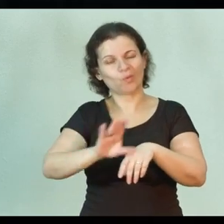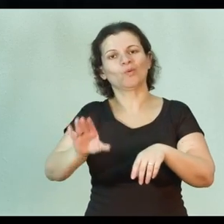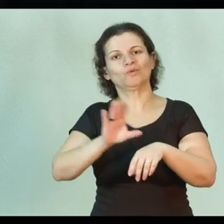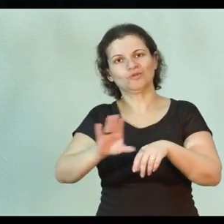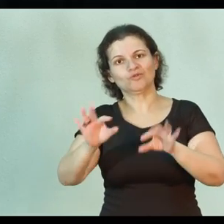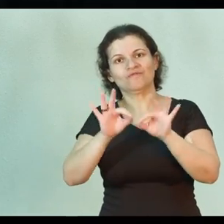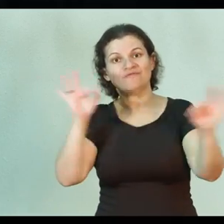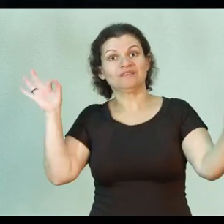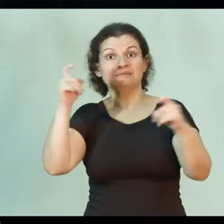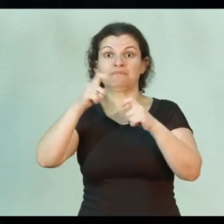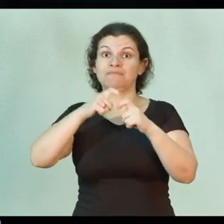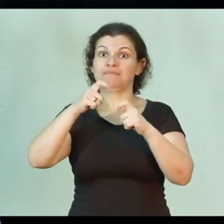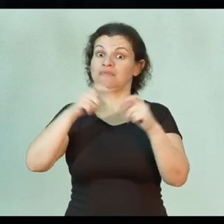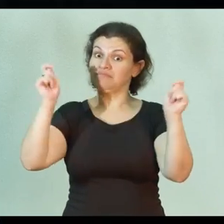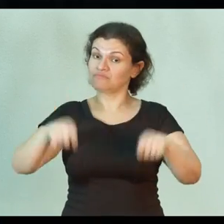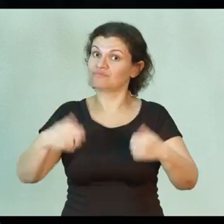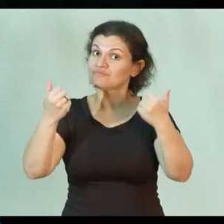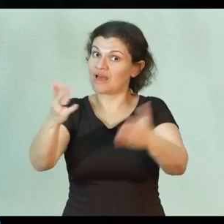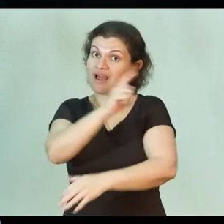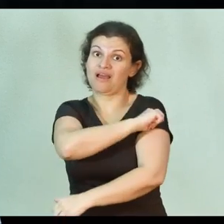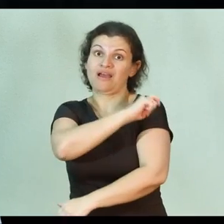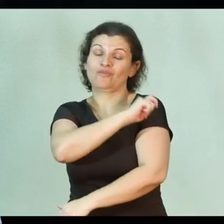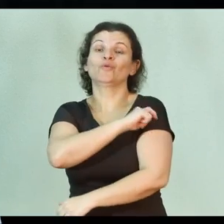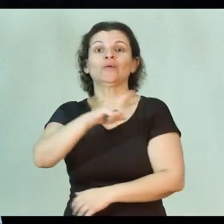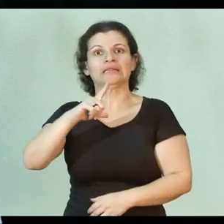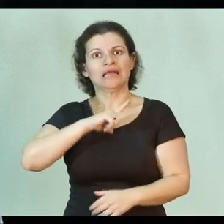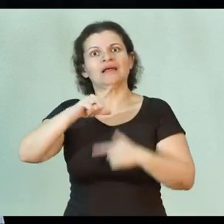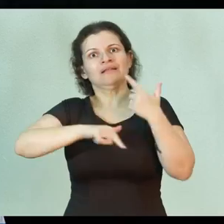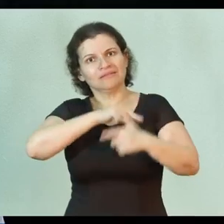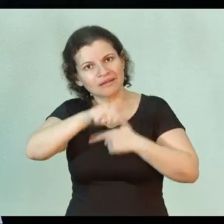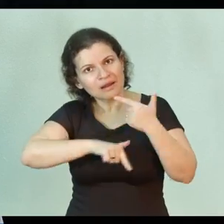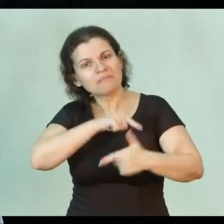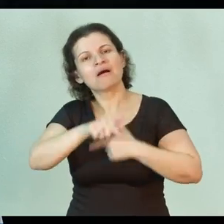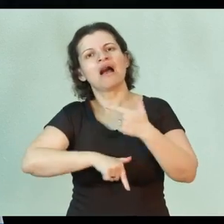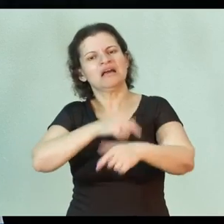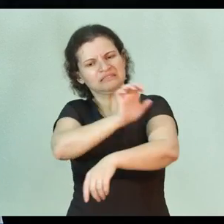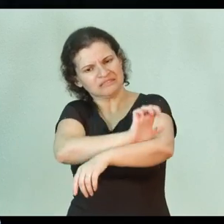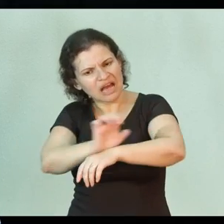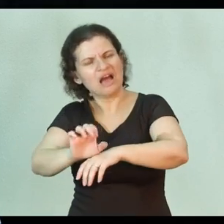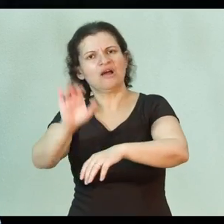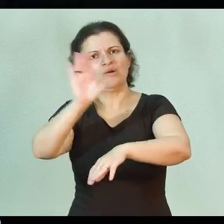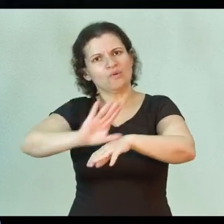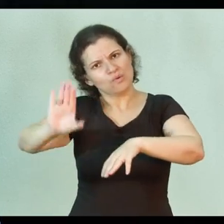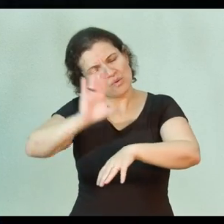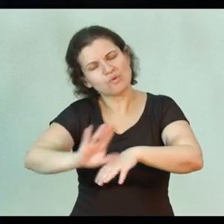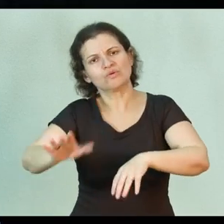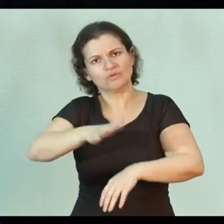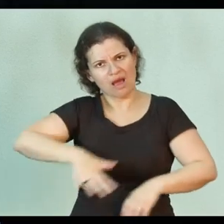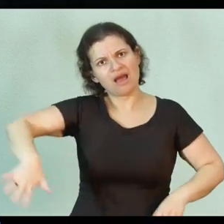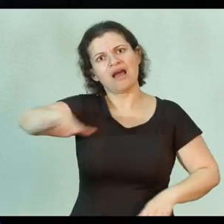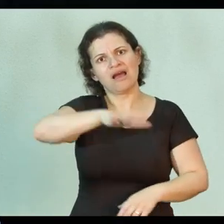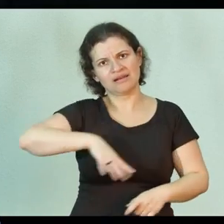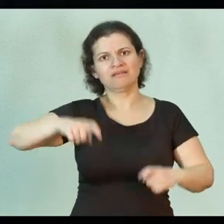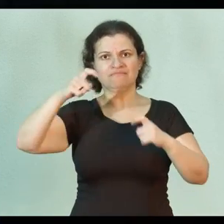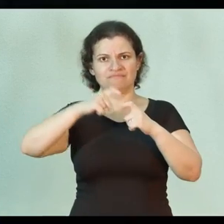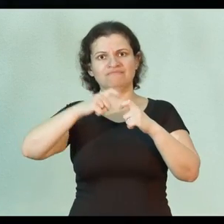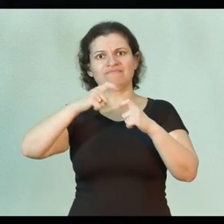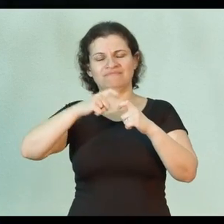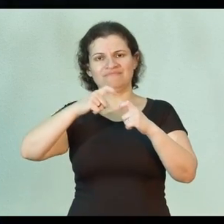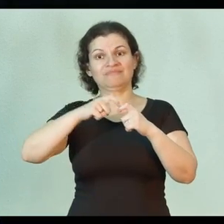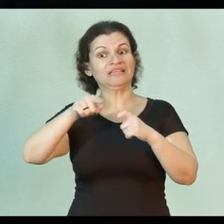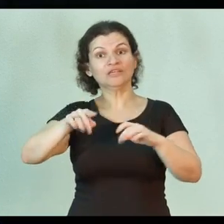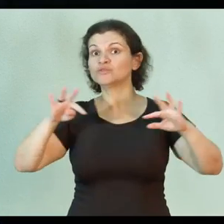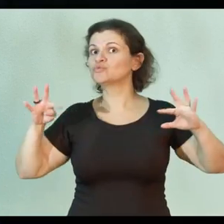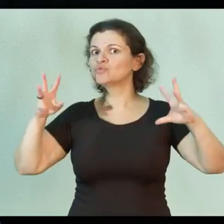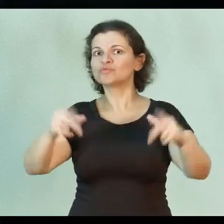curso de física médica permite que o aluno tenha, trabalhe estágios, cursos na área médica